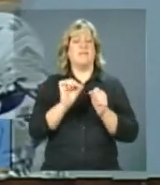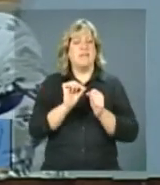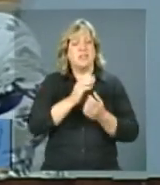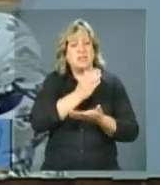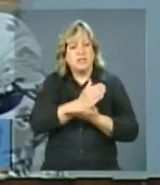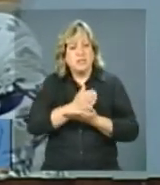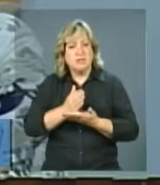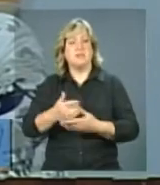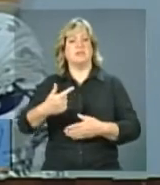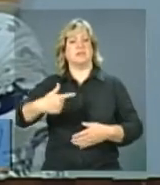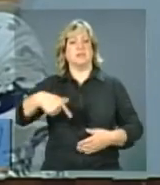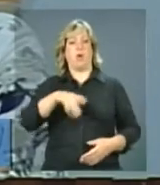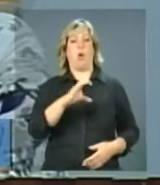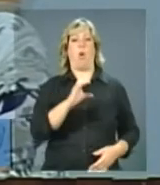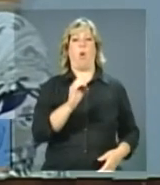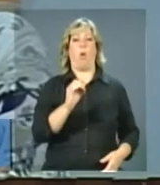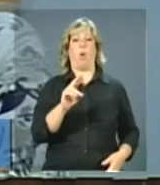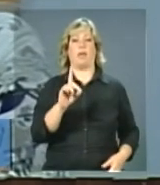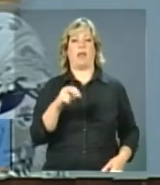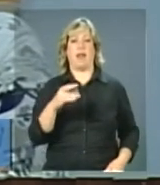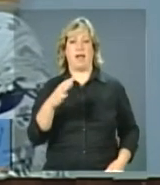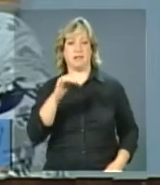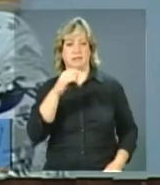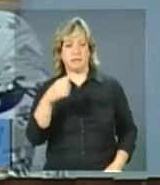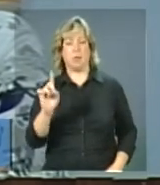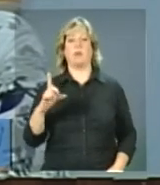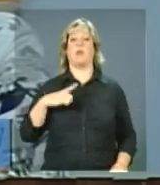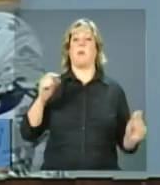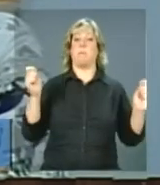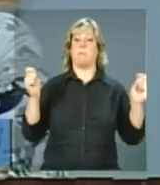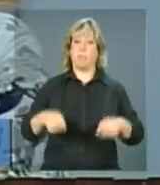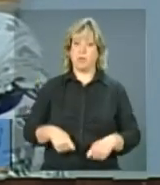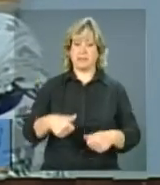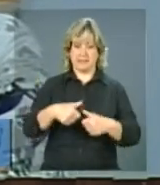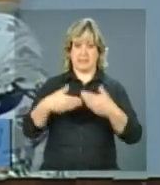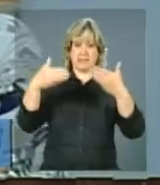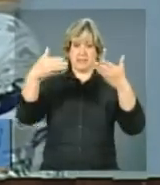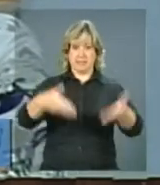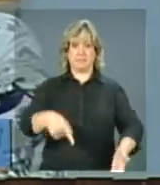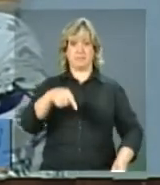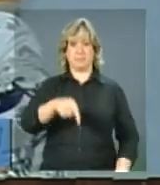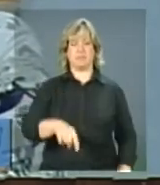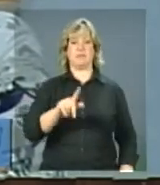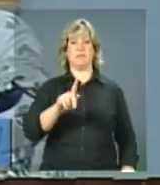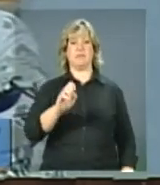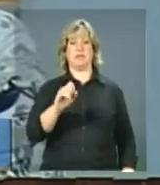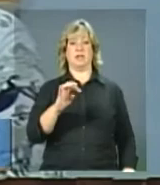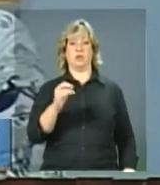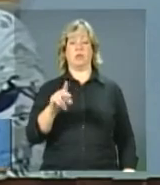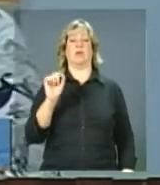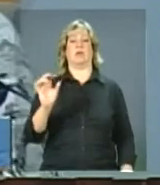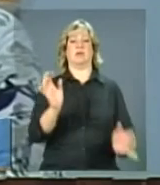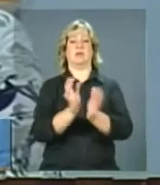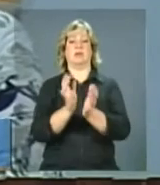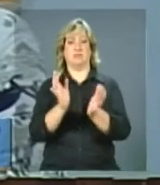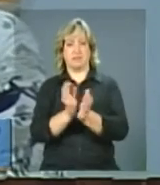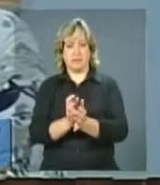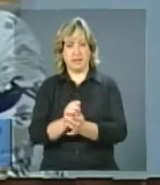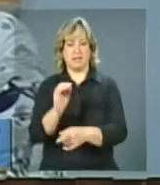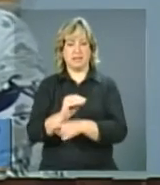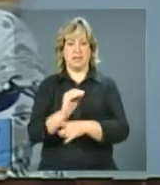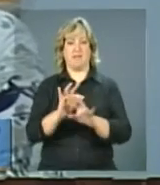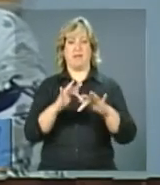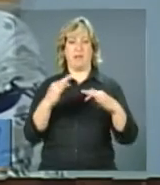que nessa coordenação esteja presente o gestor do Bolsa Família e a área de assistência social. Em geral, é